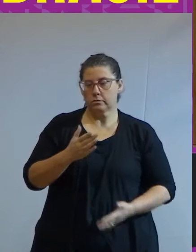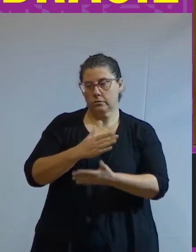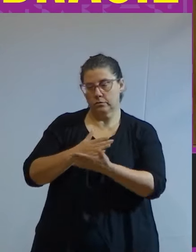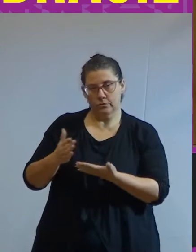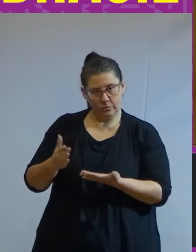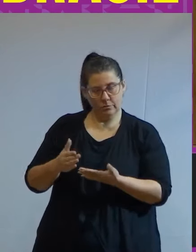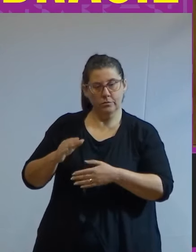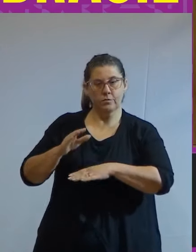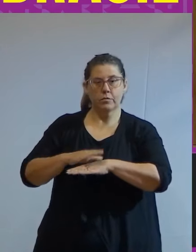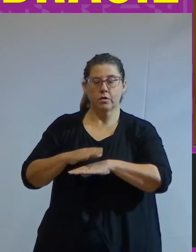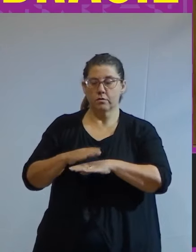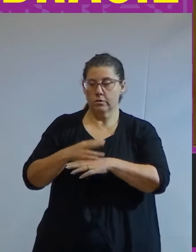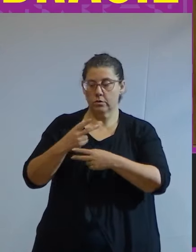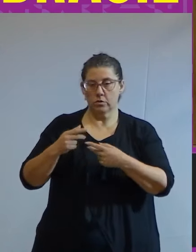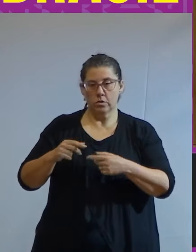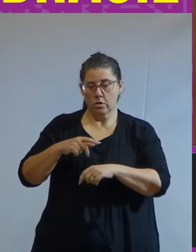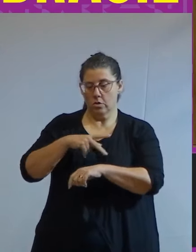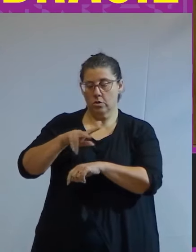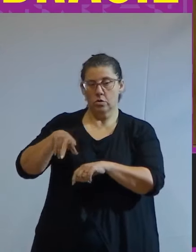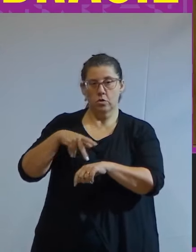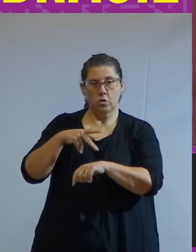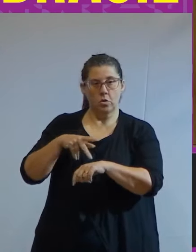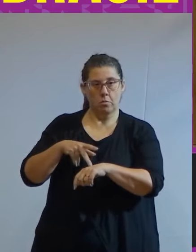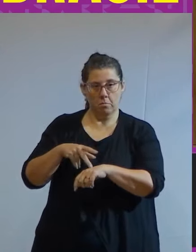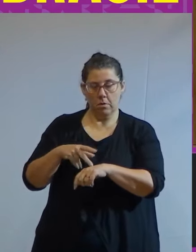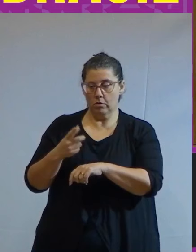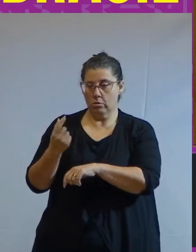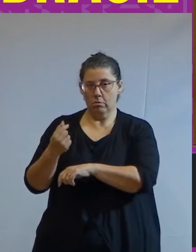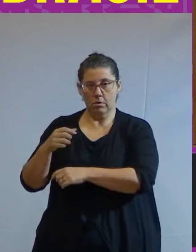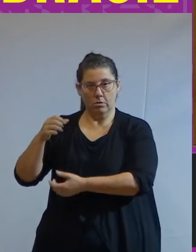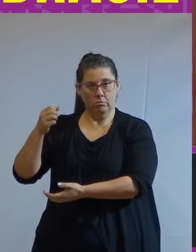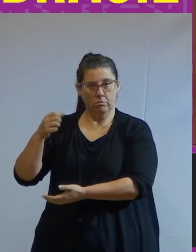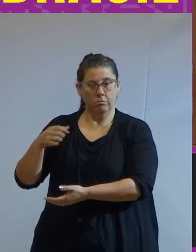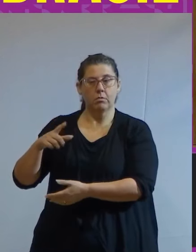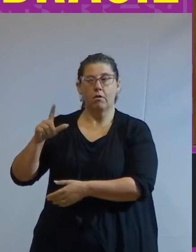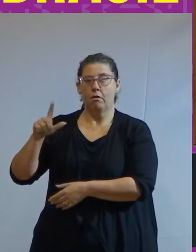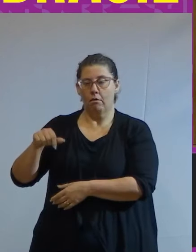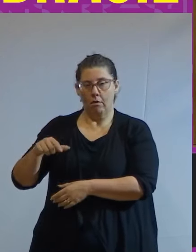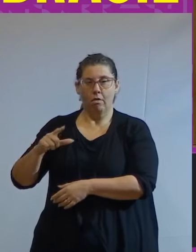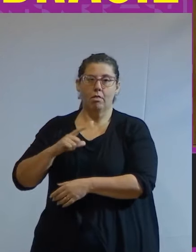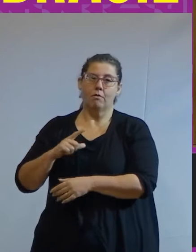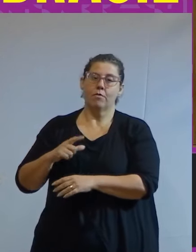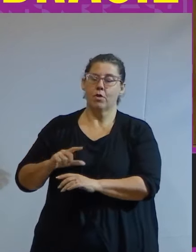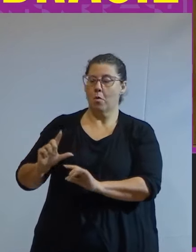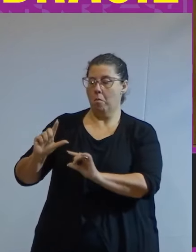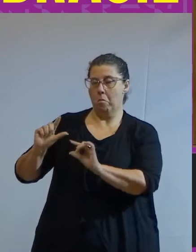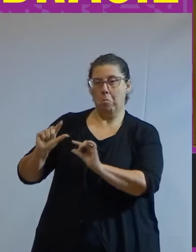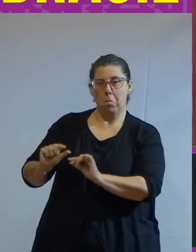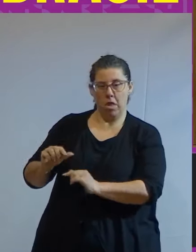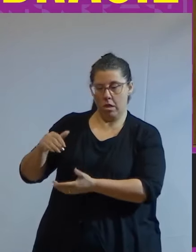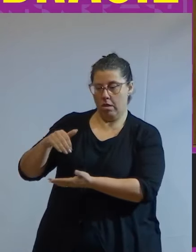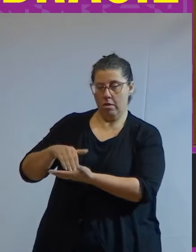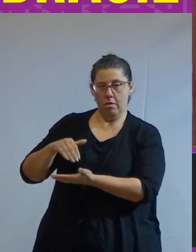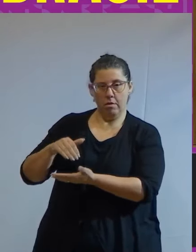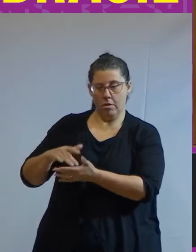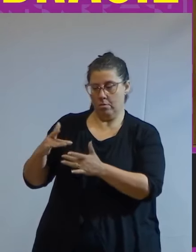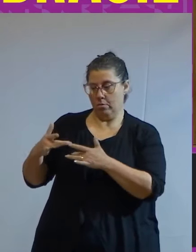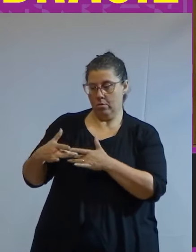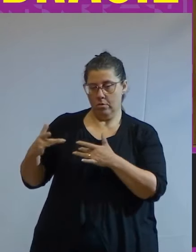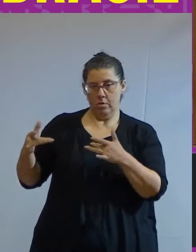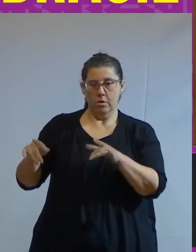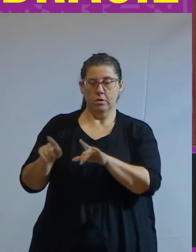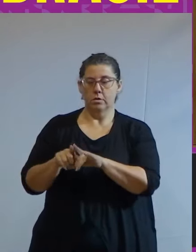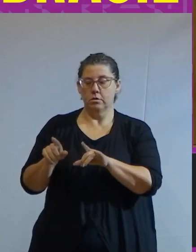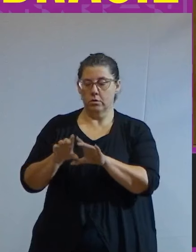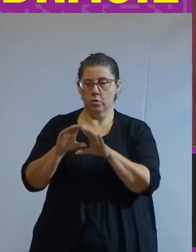mecanismos que nos países do capitalismo originário facultaram o mínimo de solidarização e de senso de